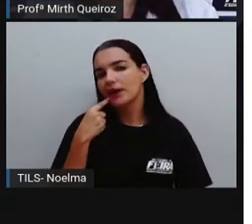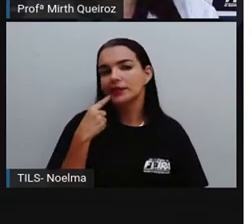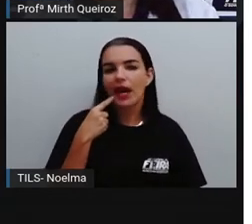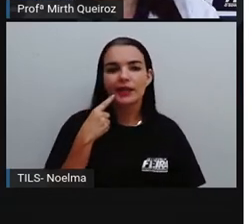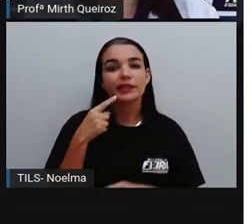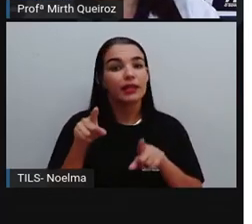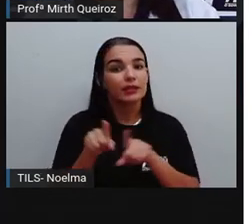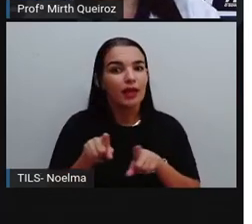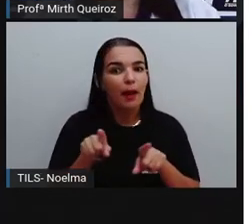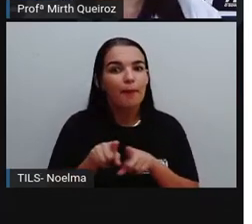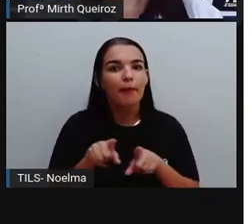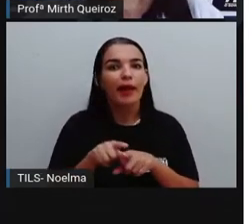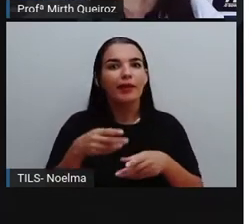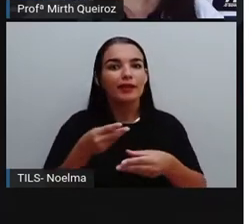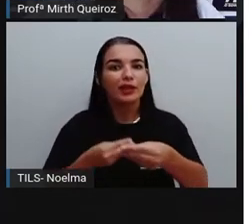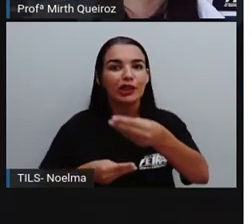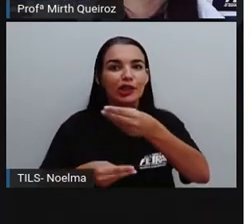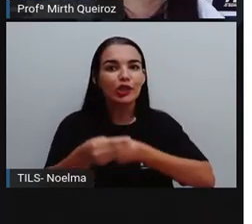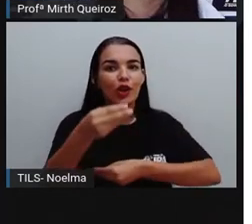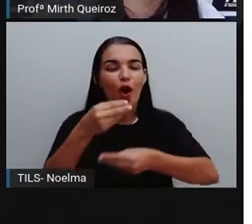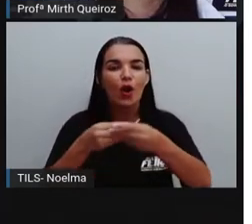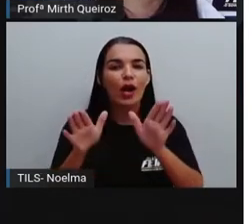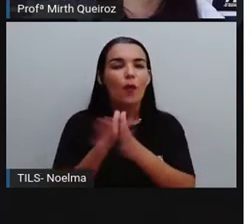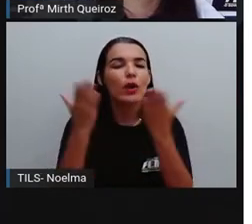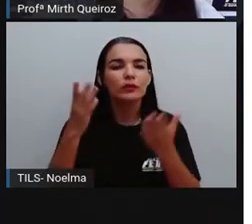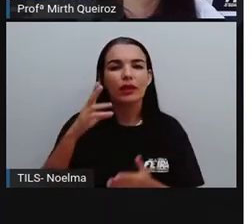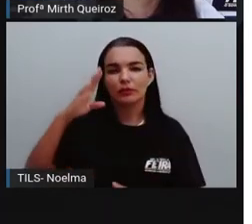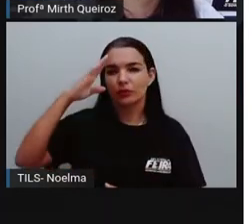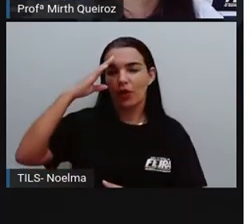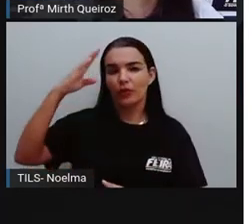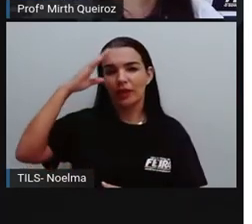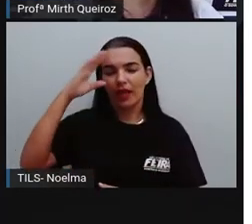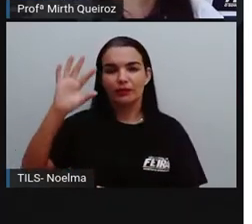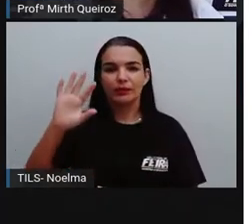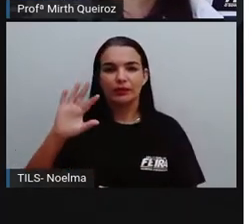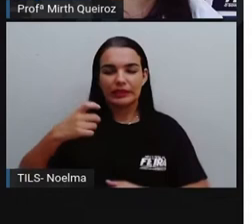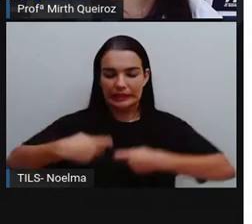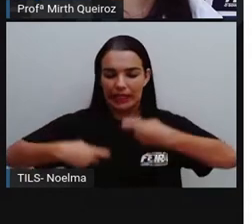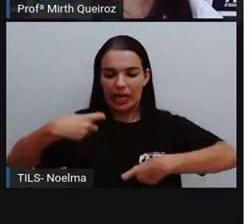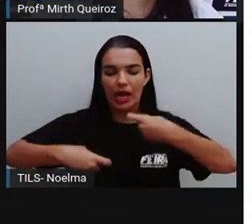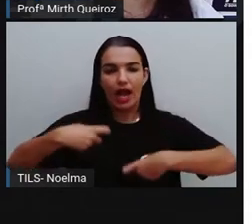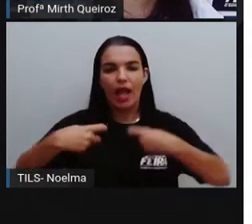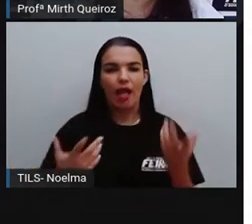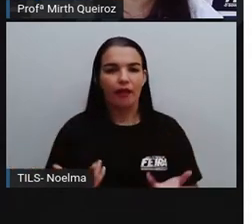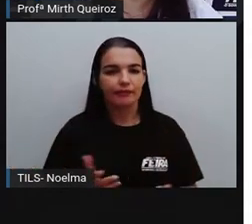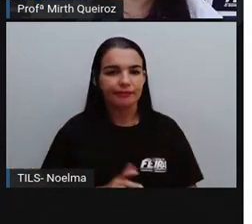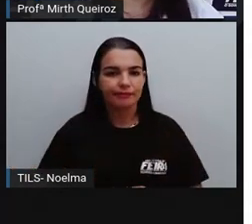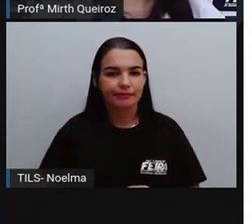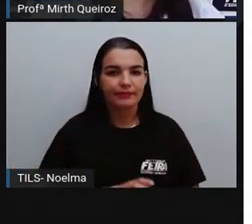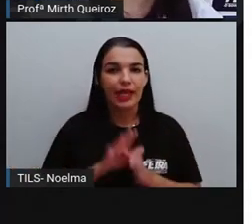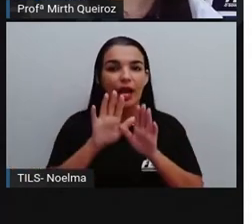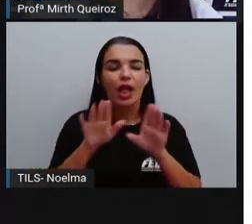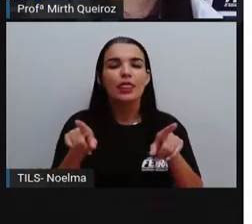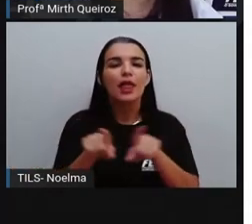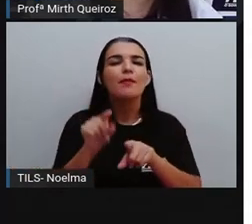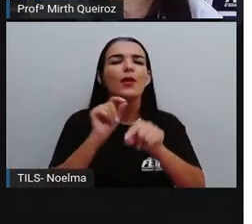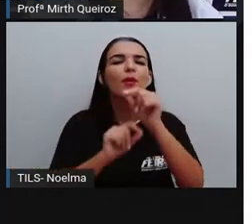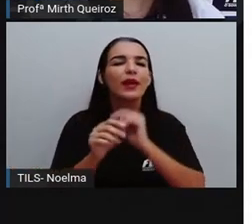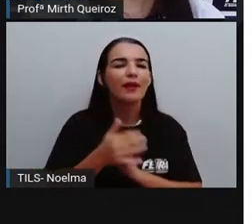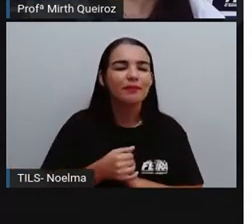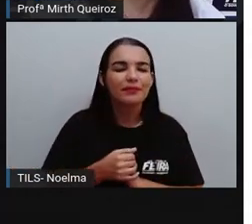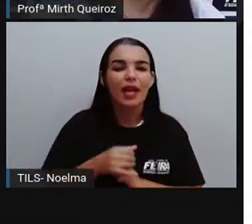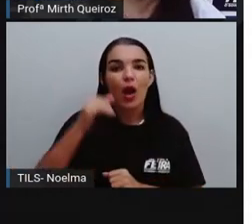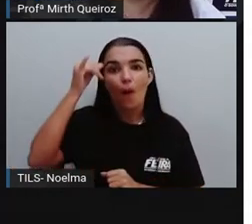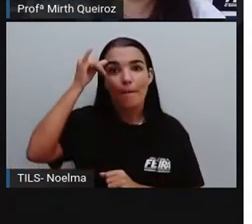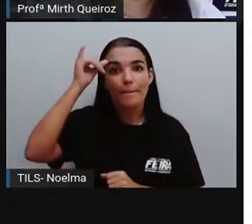chiclete. O boi na Grécia Antiga não podia ser levado na carteira, mas valia